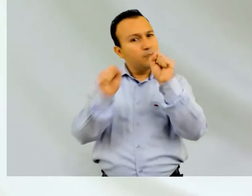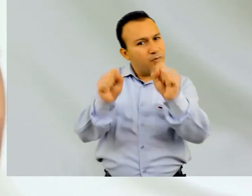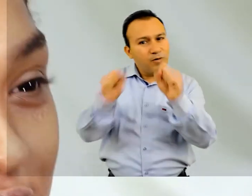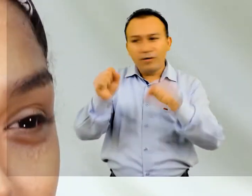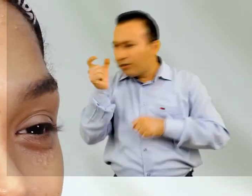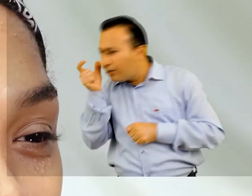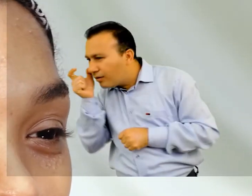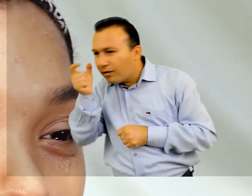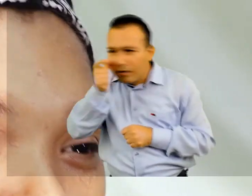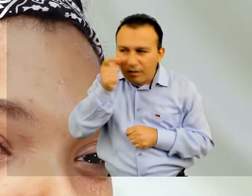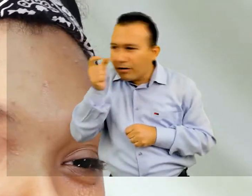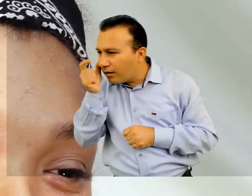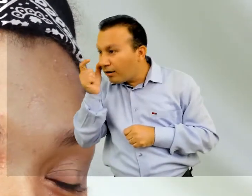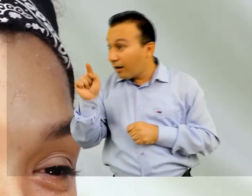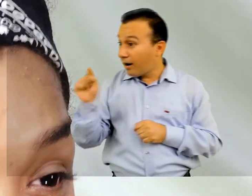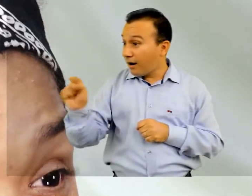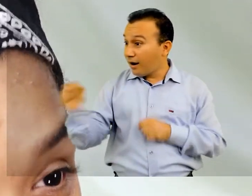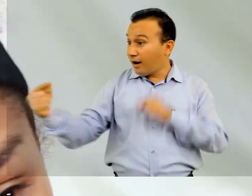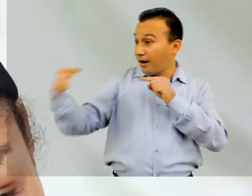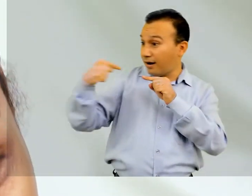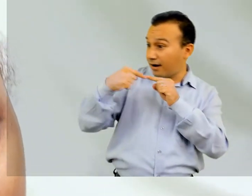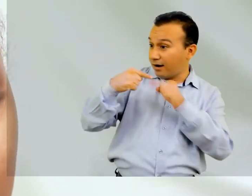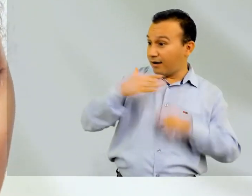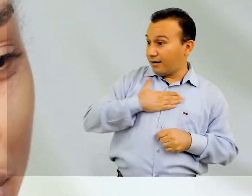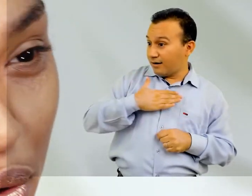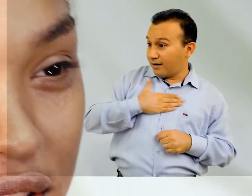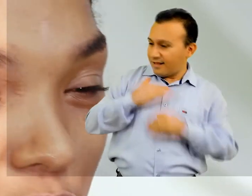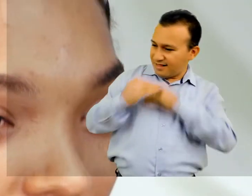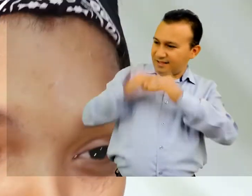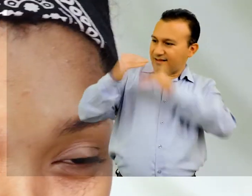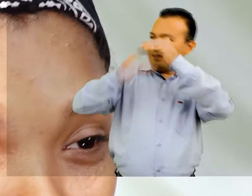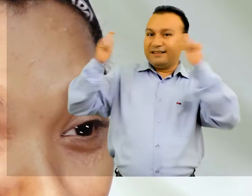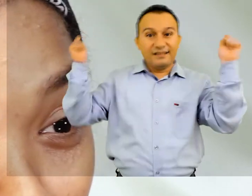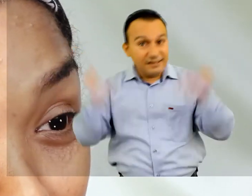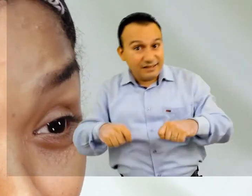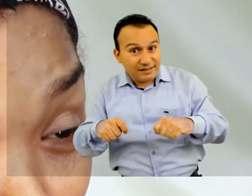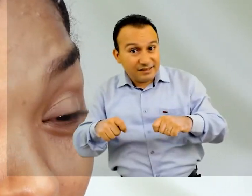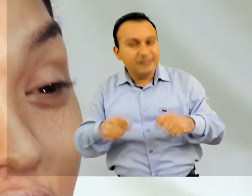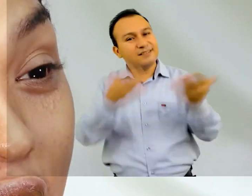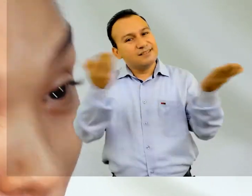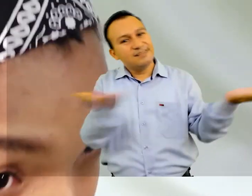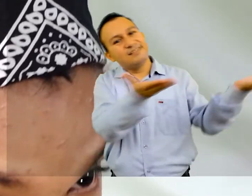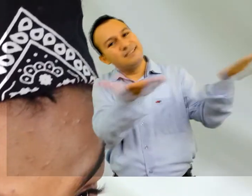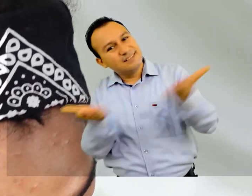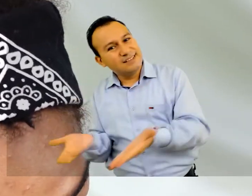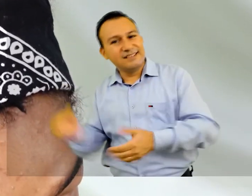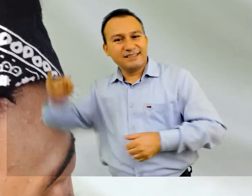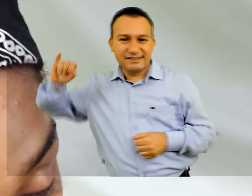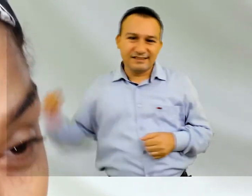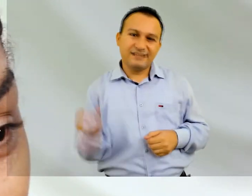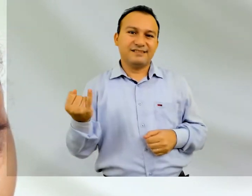e seguir o que você achar que é melhor, para o seu crescimento, desenvolvimento. Então, aproveitem